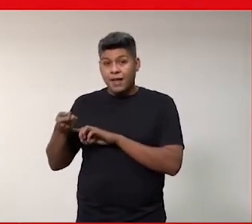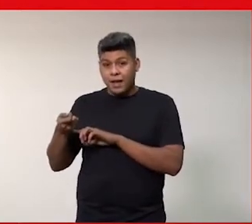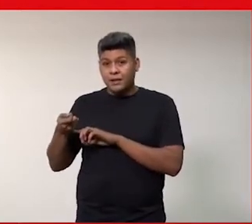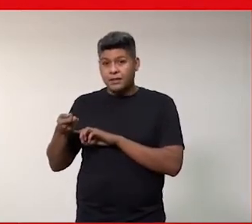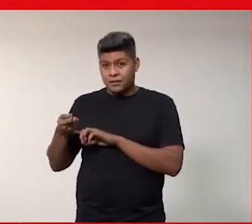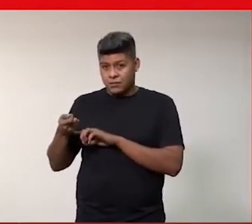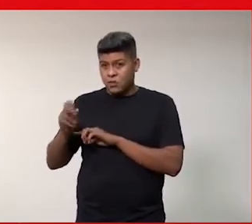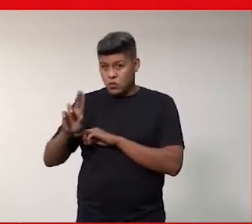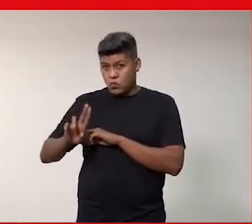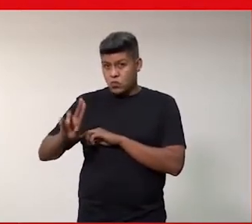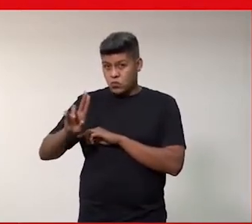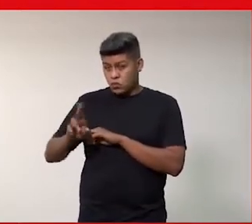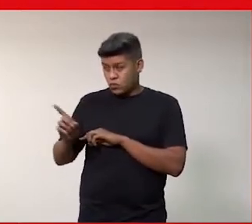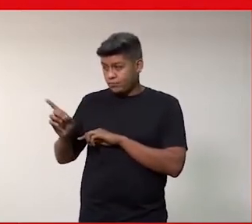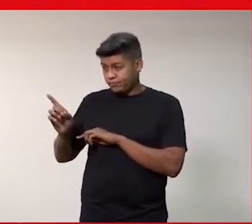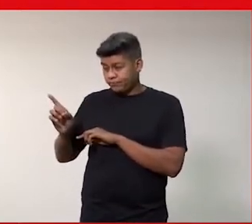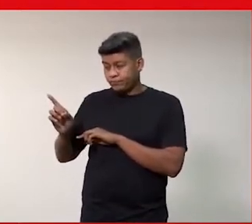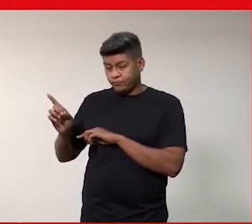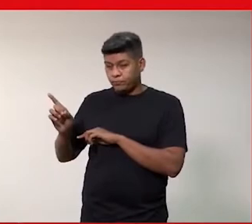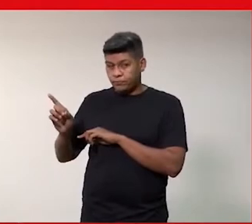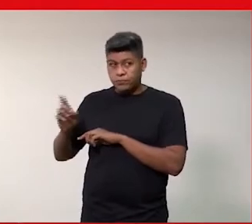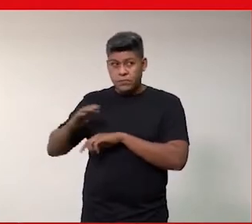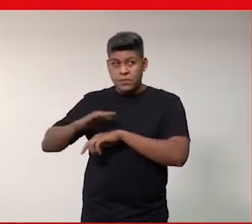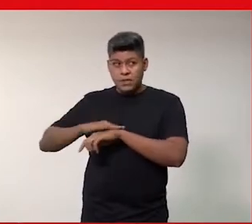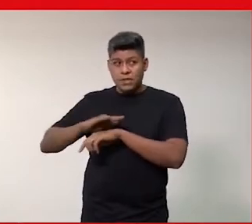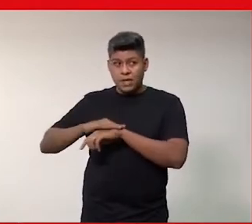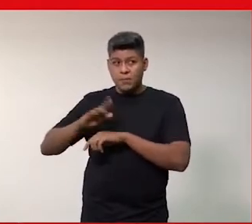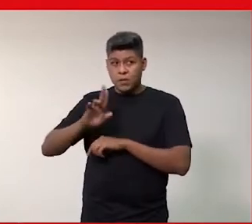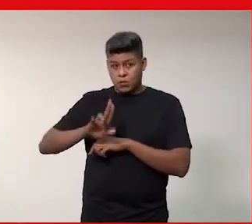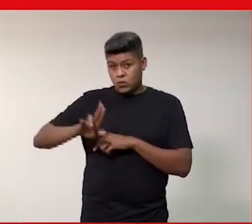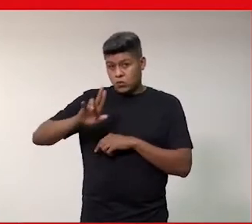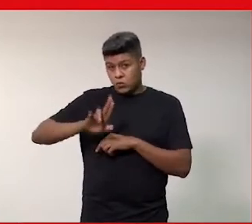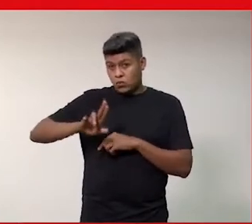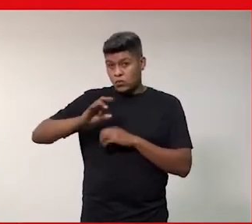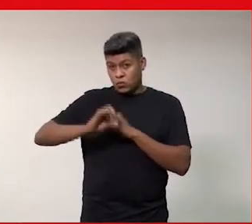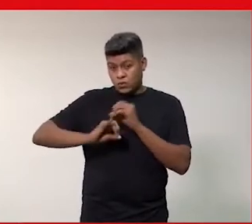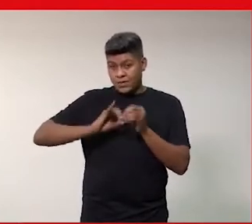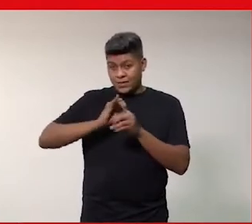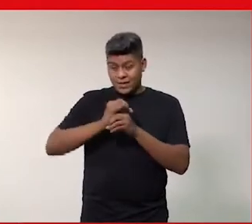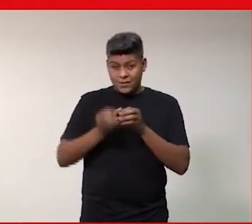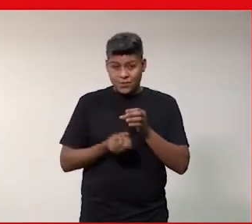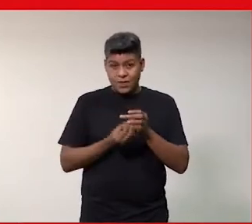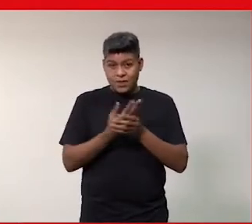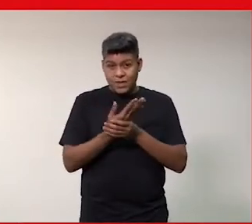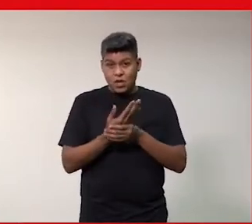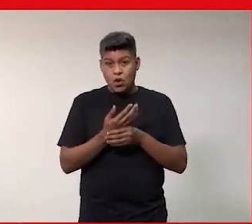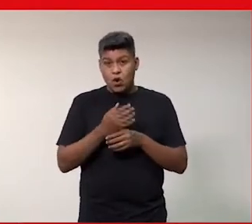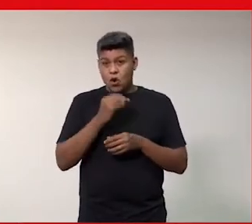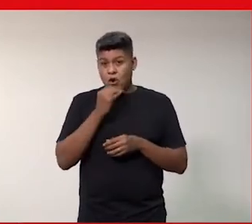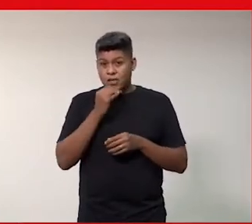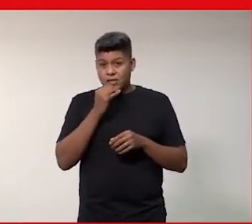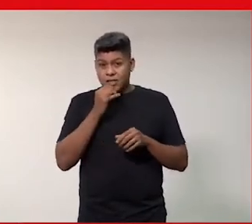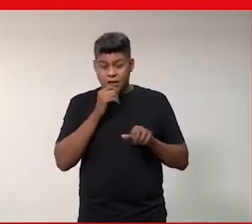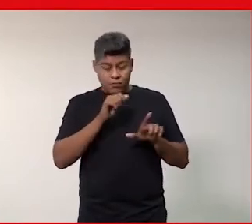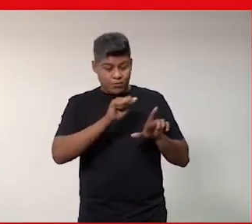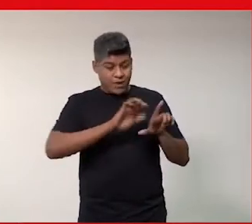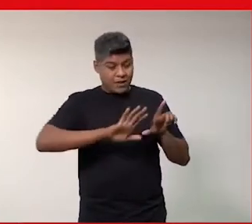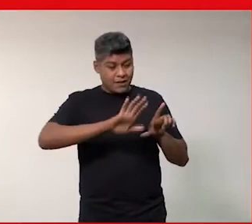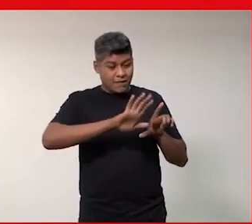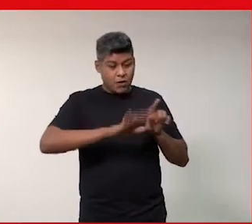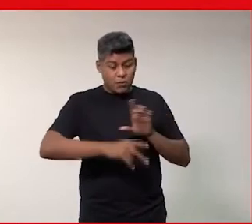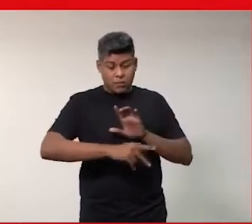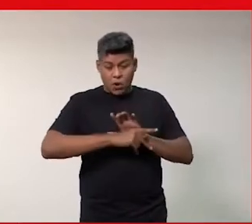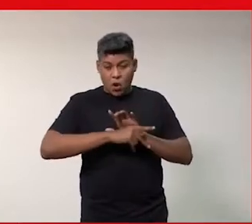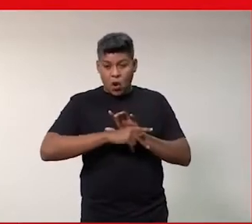Então, nesse período, né, quando você está usando a internet, você criou um programa de computador usando alguma linguagem de programação.